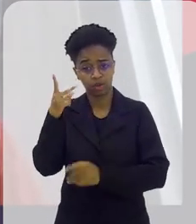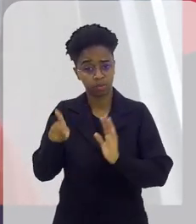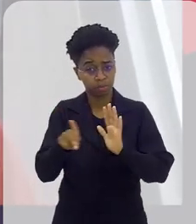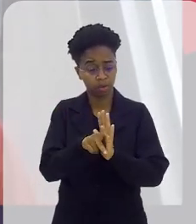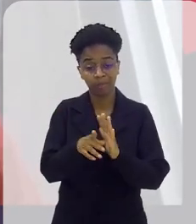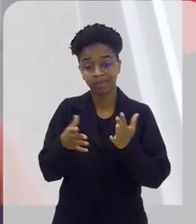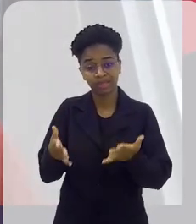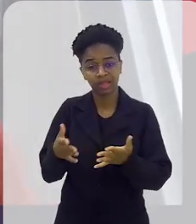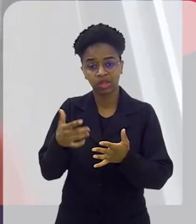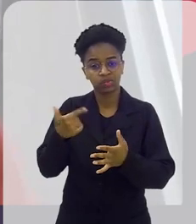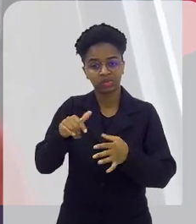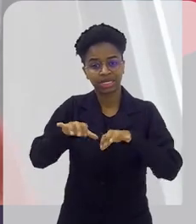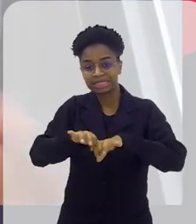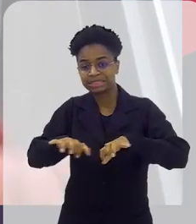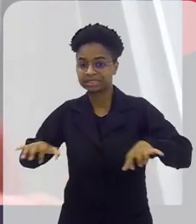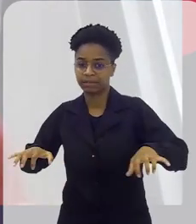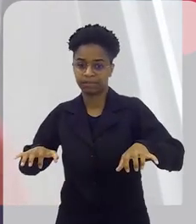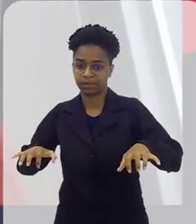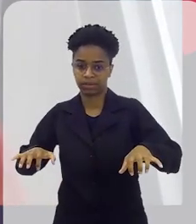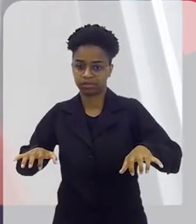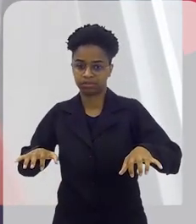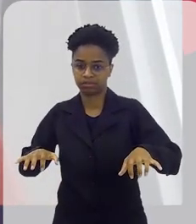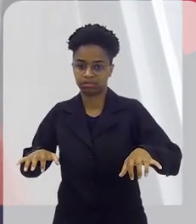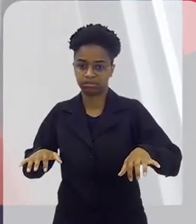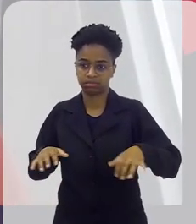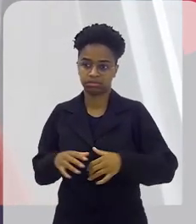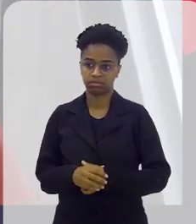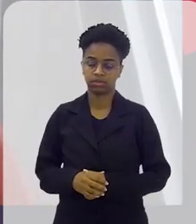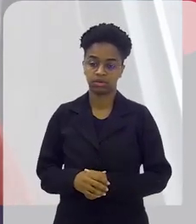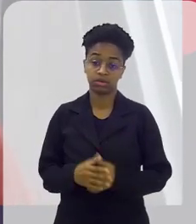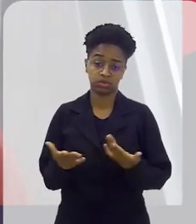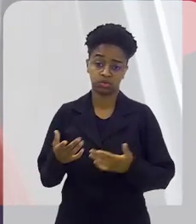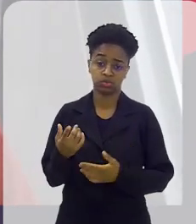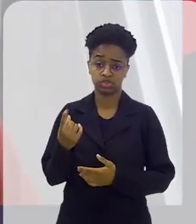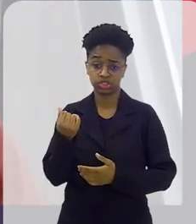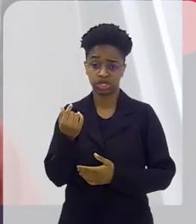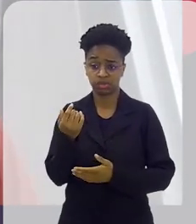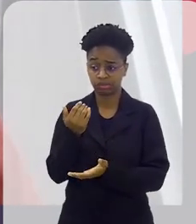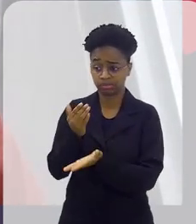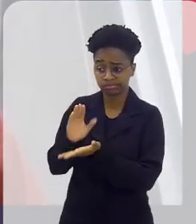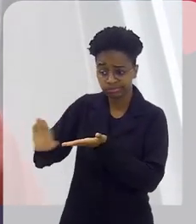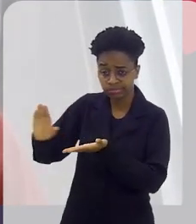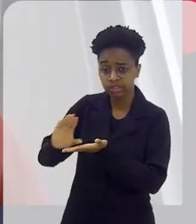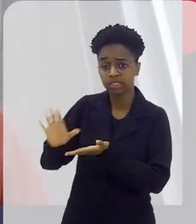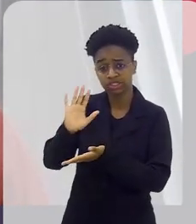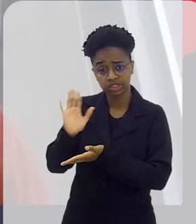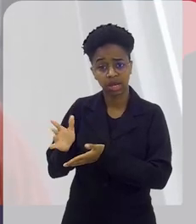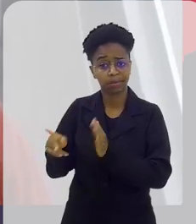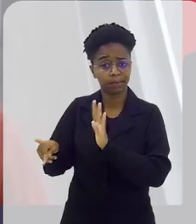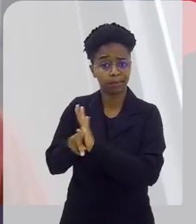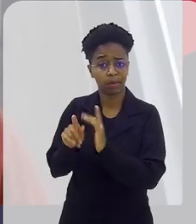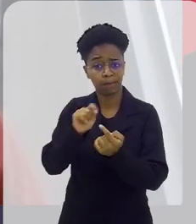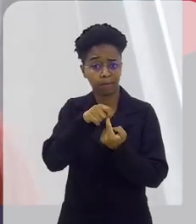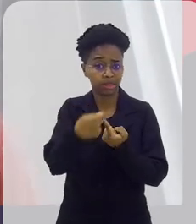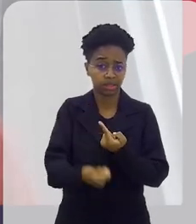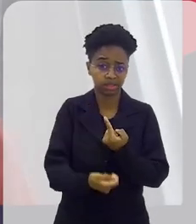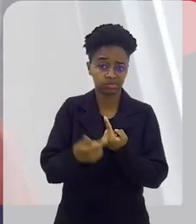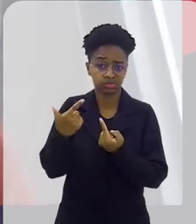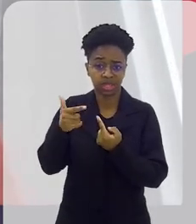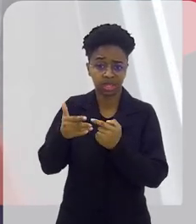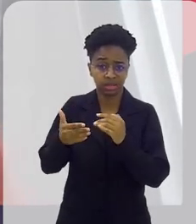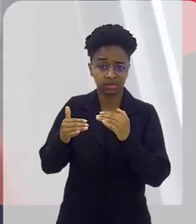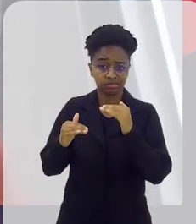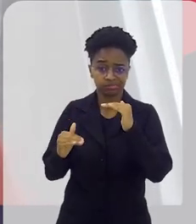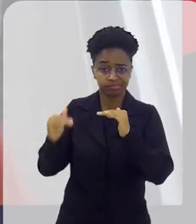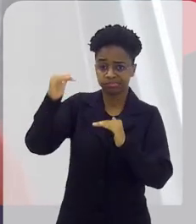próprio. Então, você não separa em duas, né? O custo dela é o custo que você tem na produção já da bananeira e não